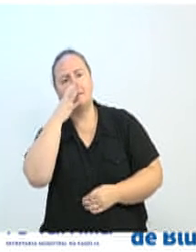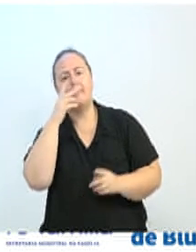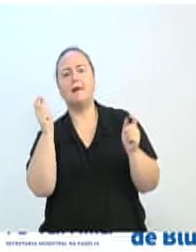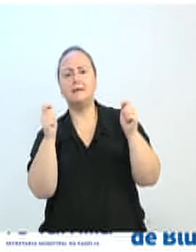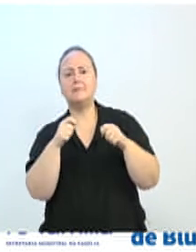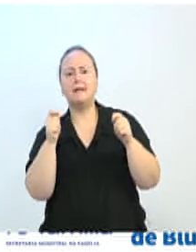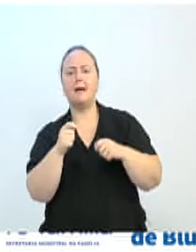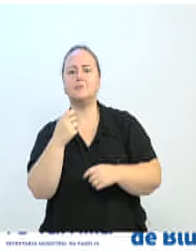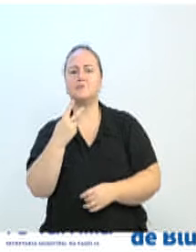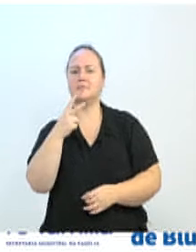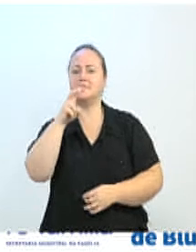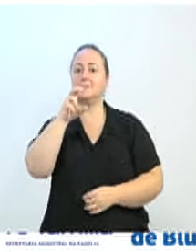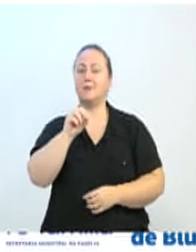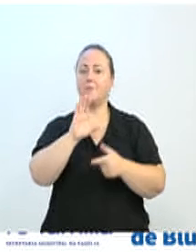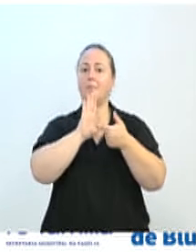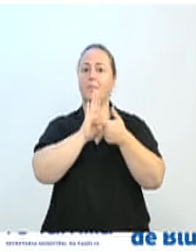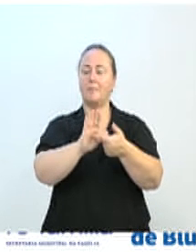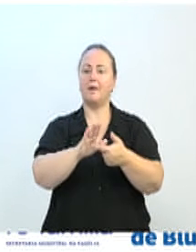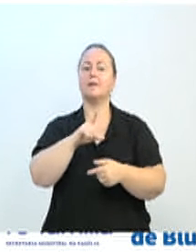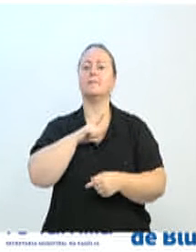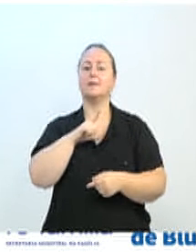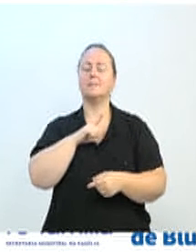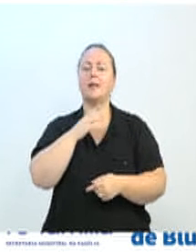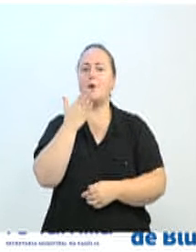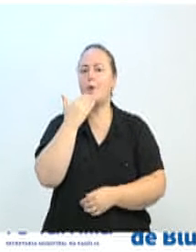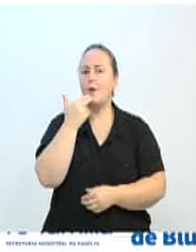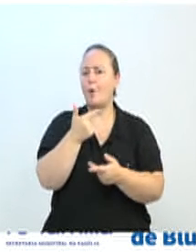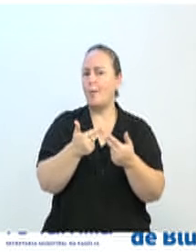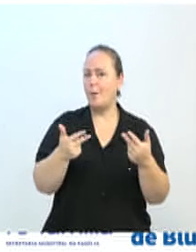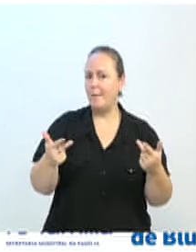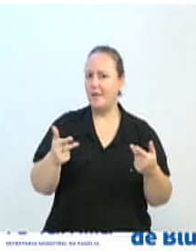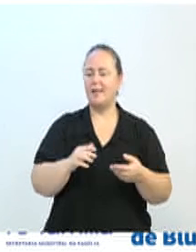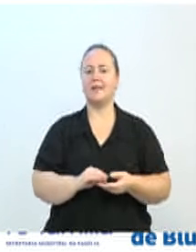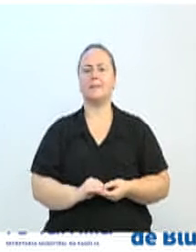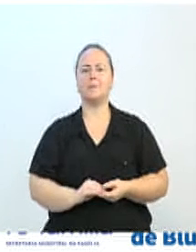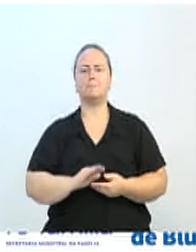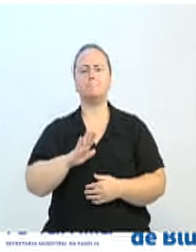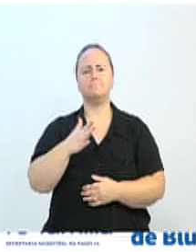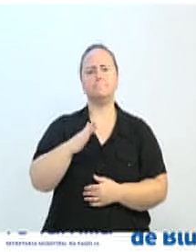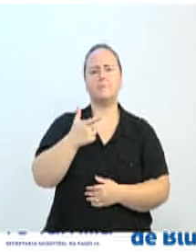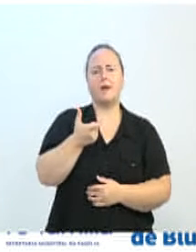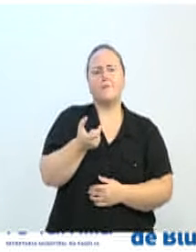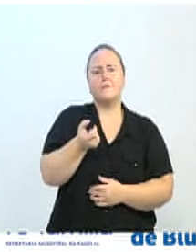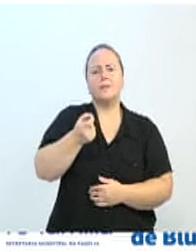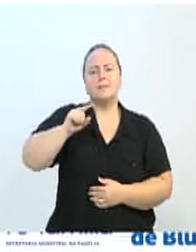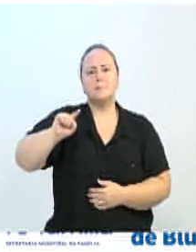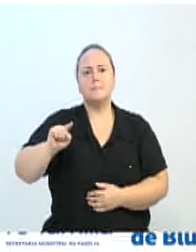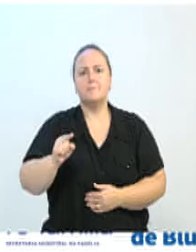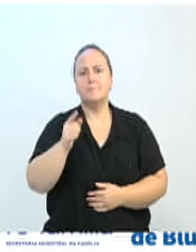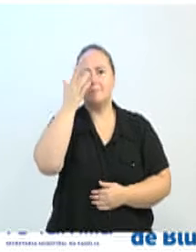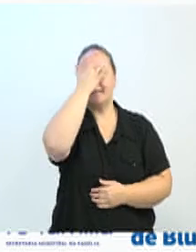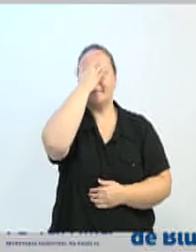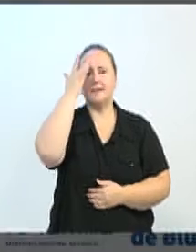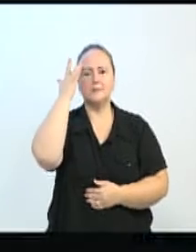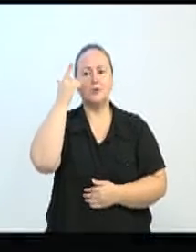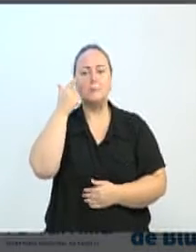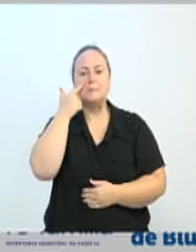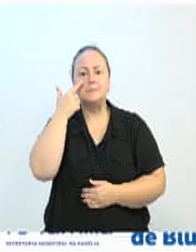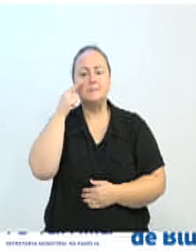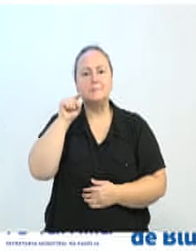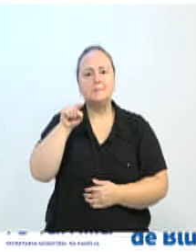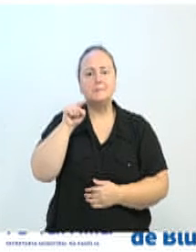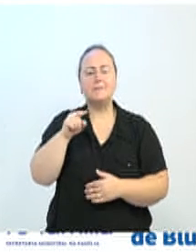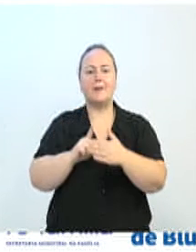aproveitar as opções gastronômicas e muito mais. Em torno de 20 mil pessoas estão esperadas para a visitação nesse ano da nossa